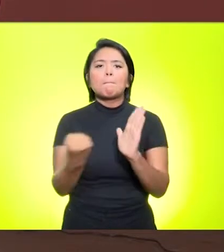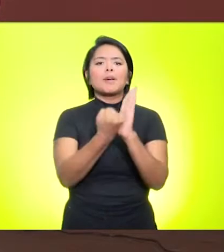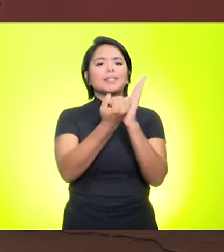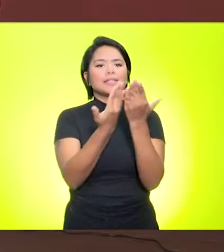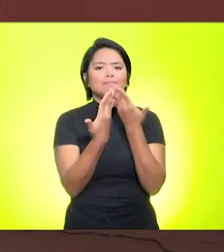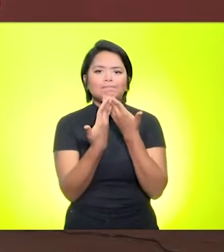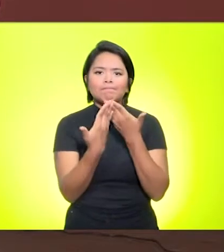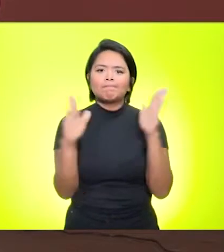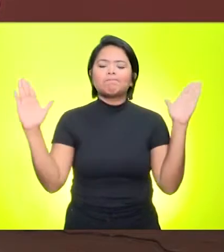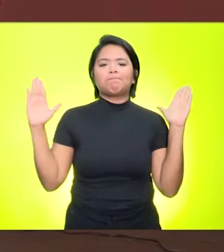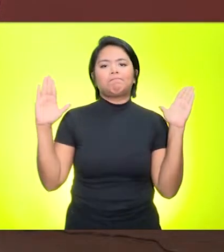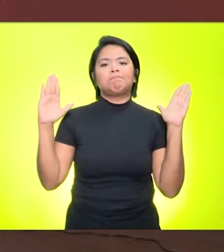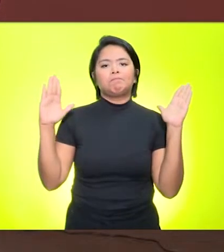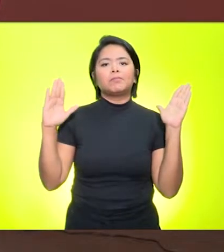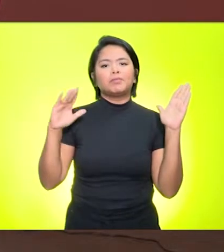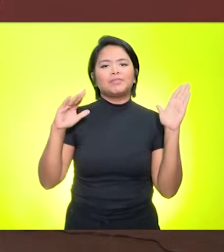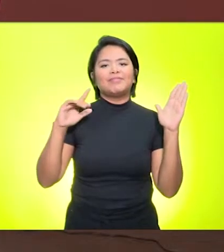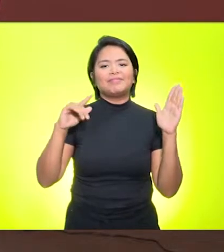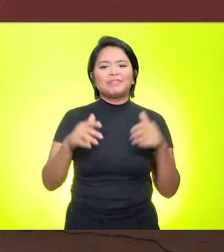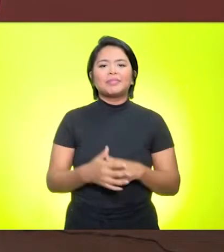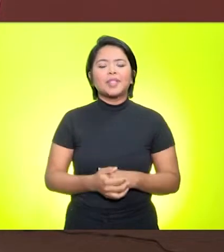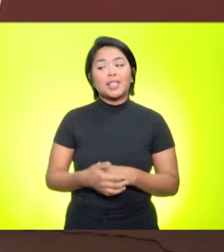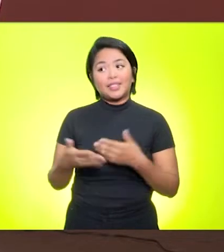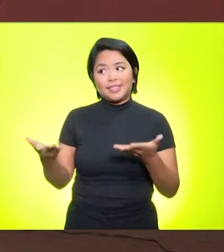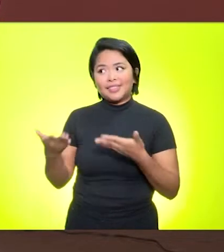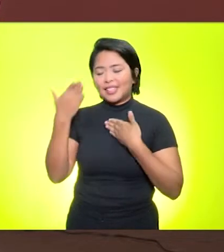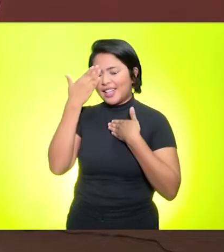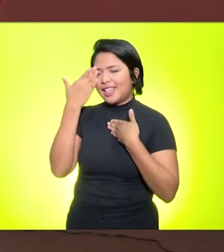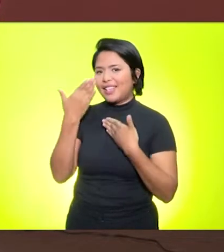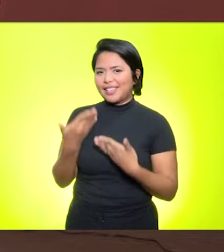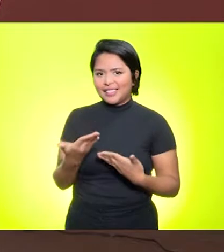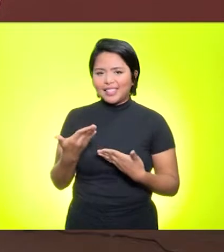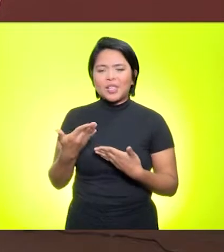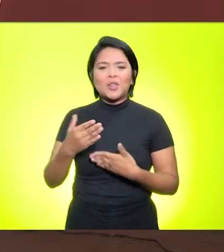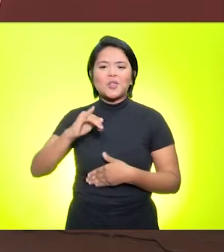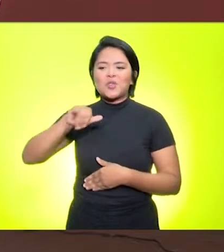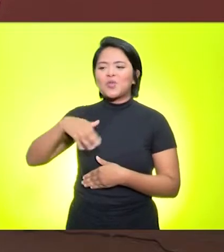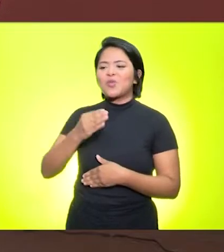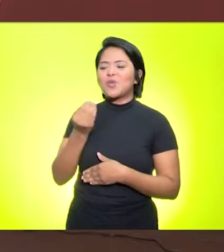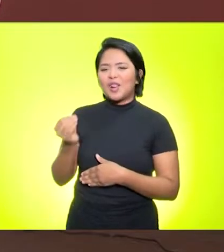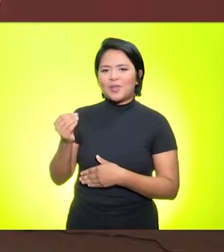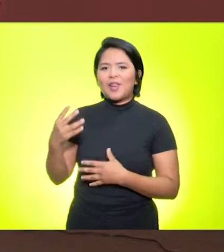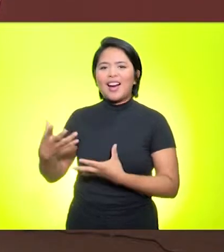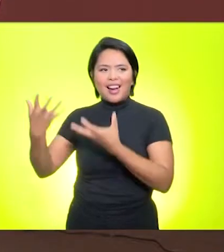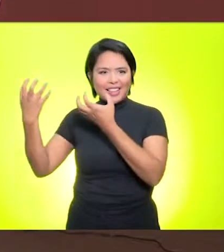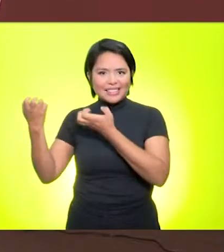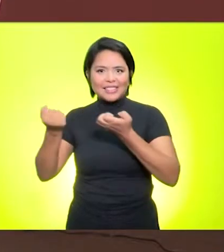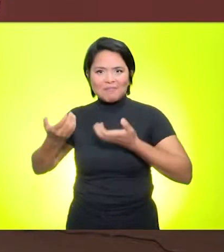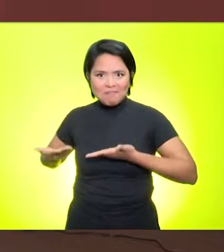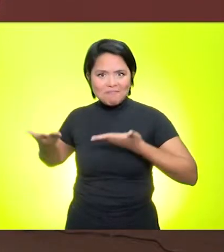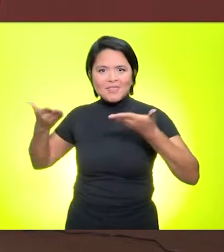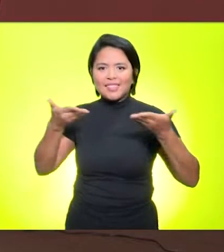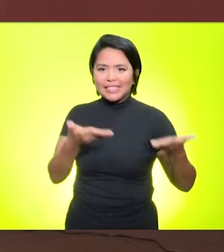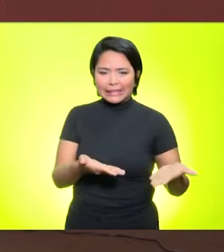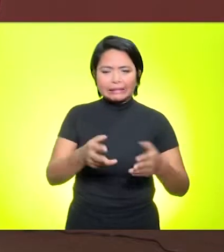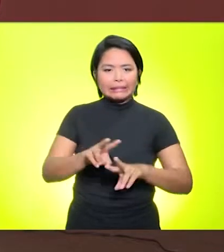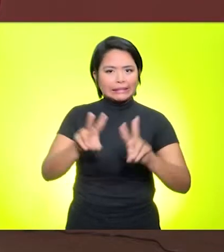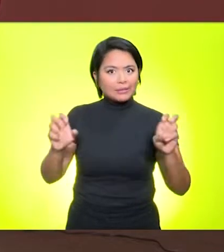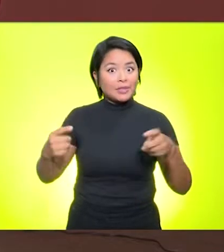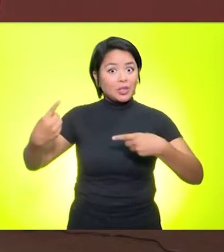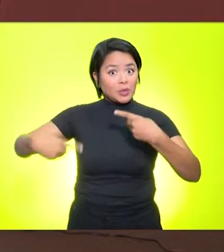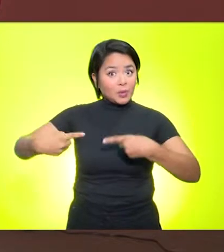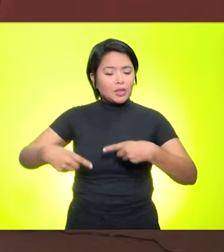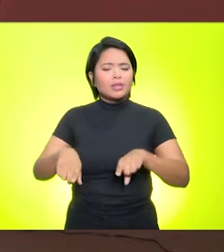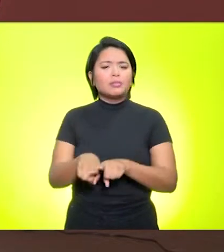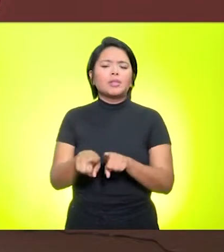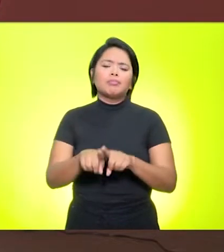das nossas atividades e, de antemão, já agradecer ao professor João por ter aceitado o convite e a temática